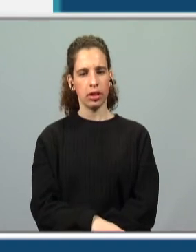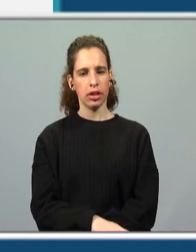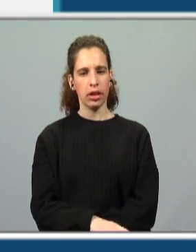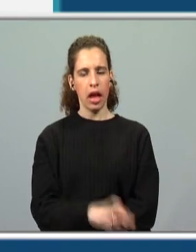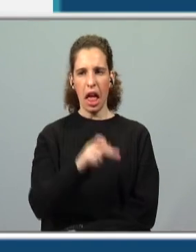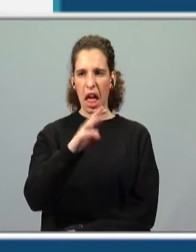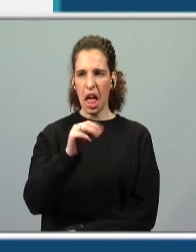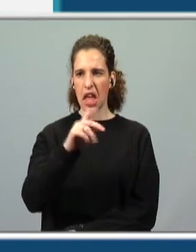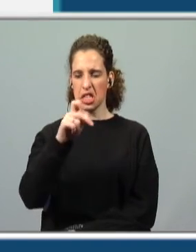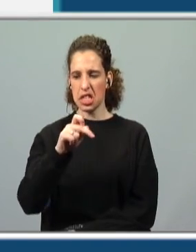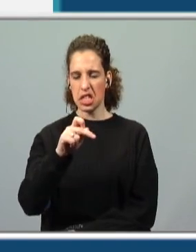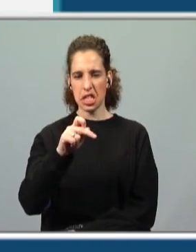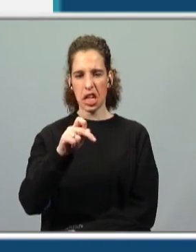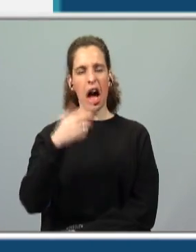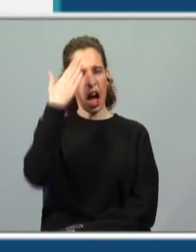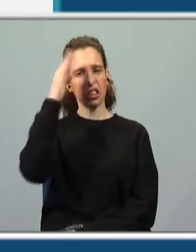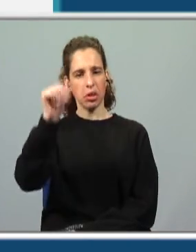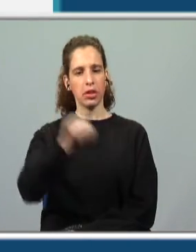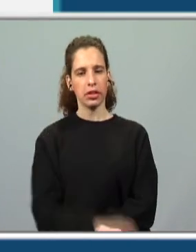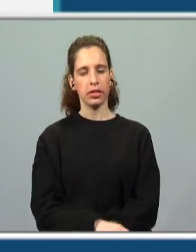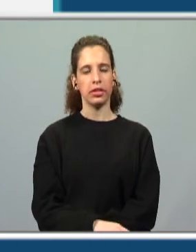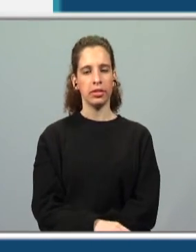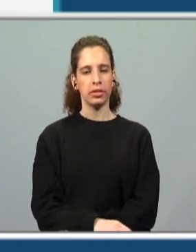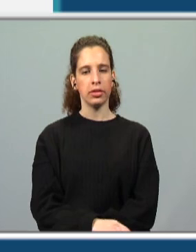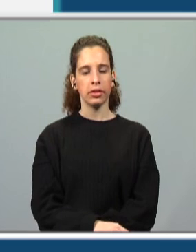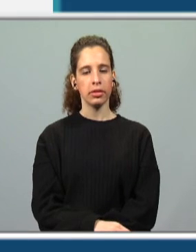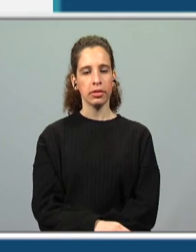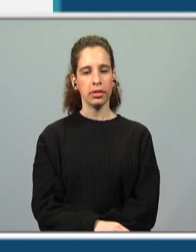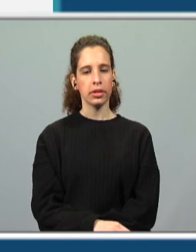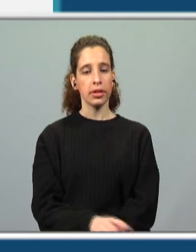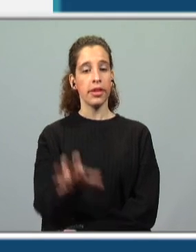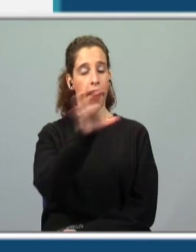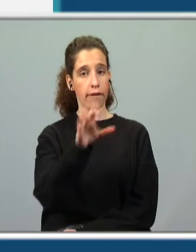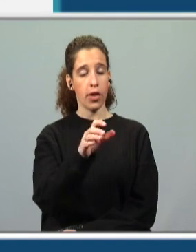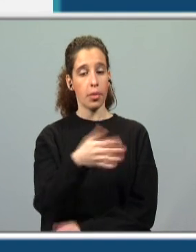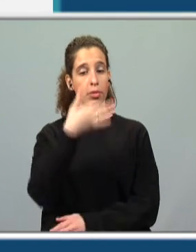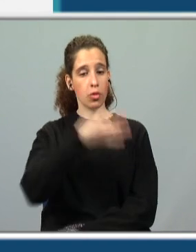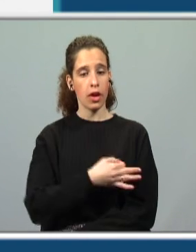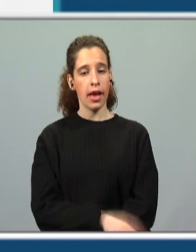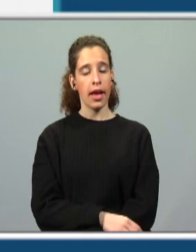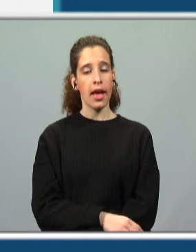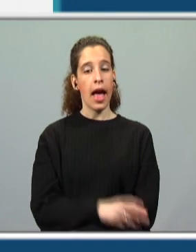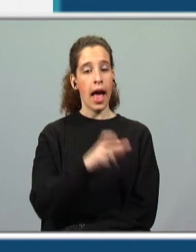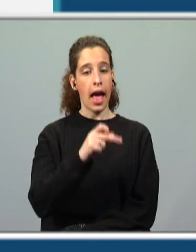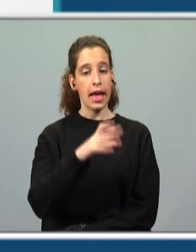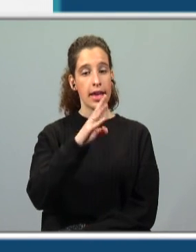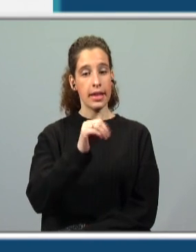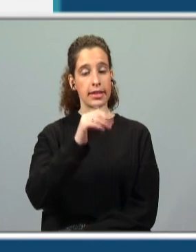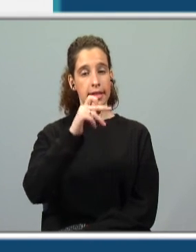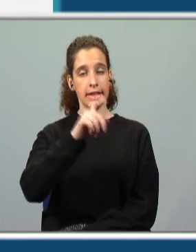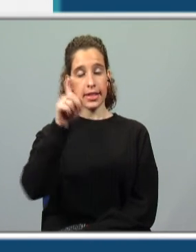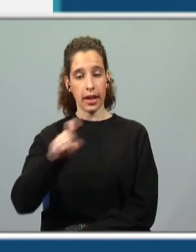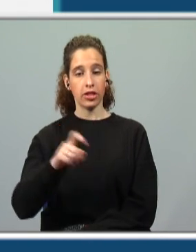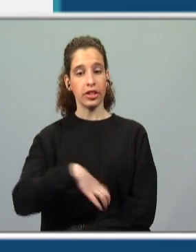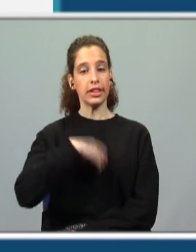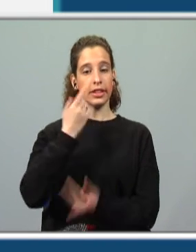Saz. Eu acho que é um "-s". A forma correta é a Saz com "-z", que